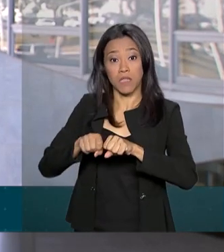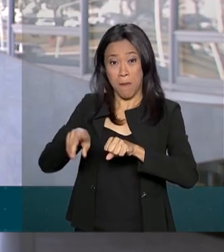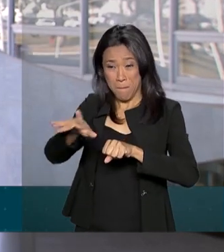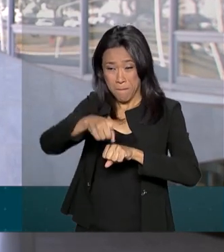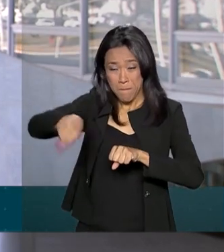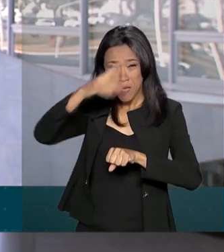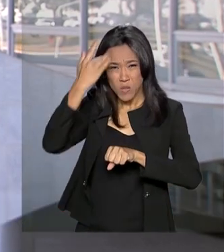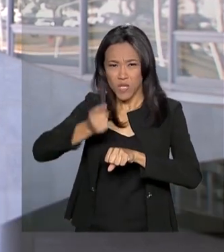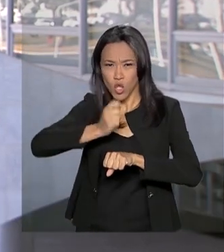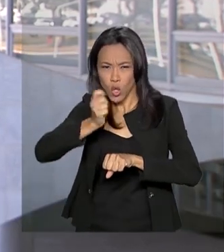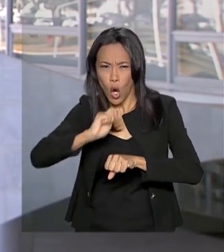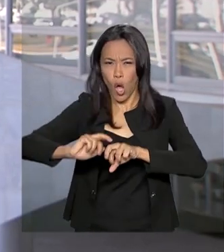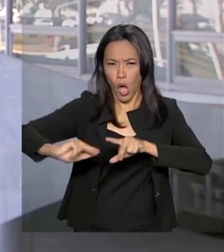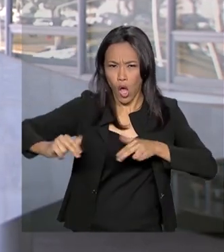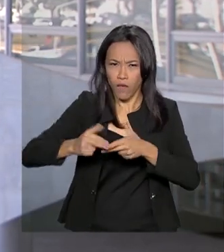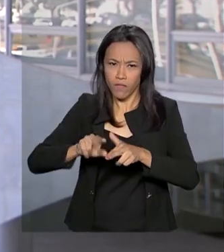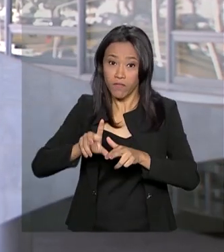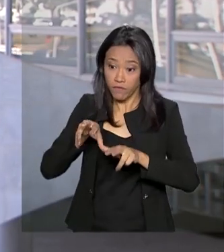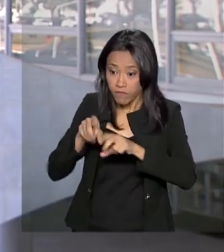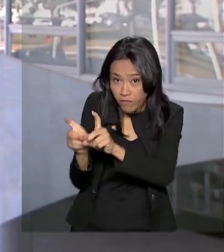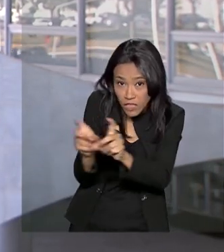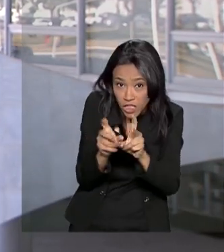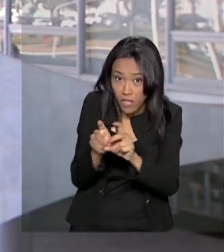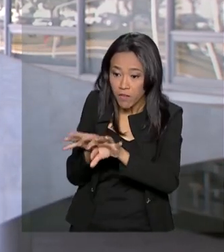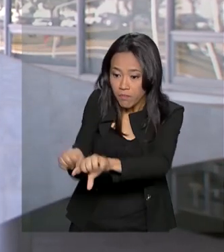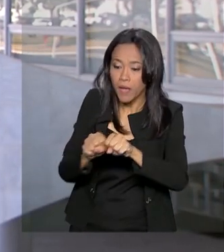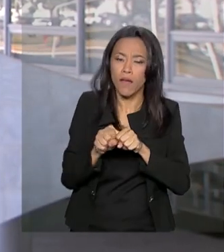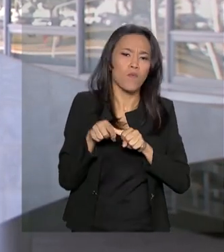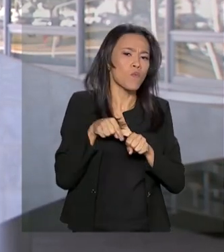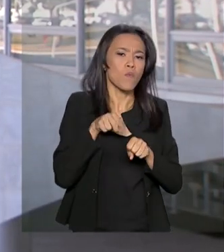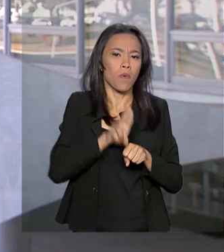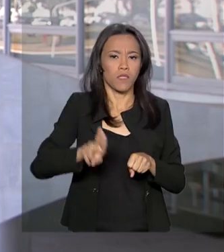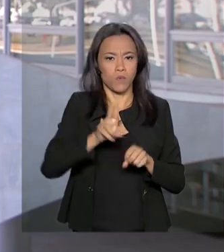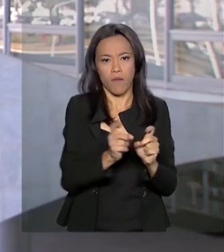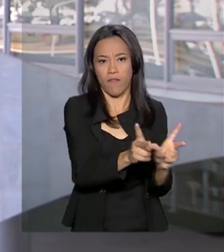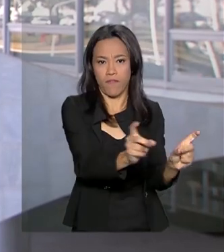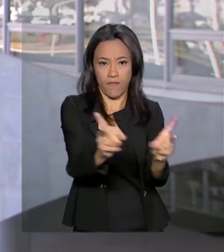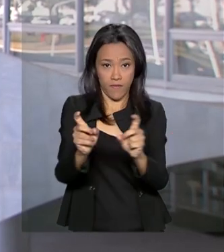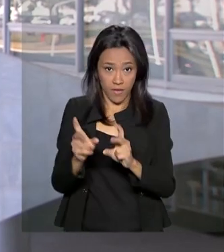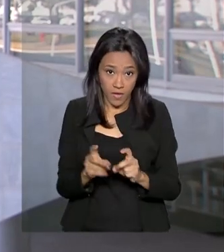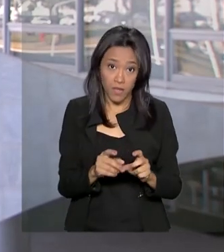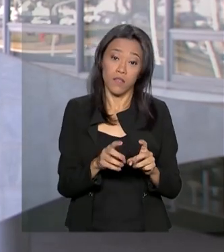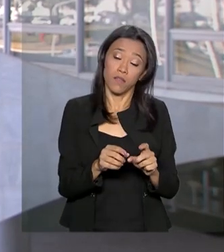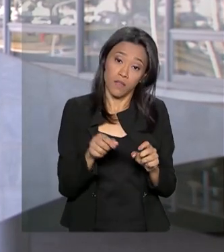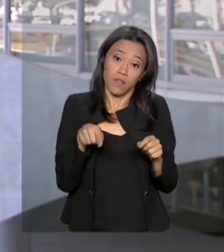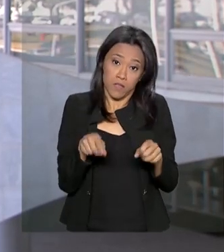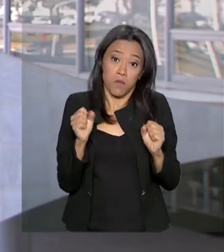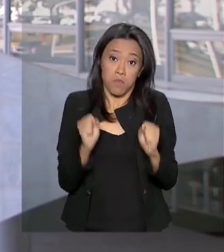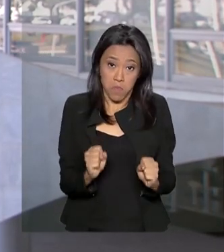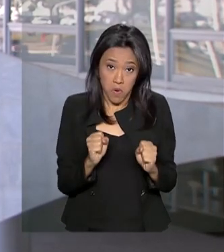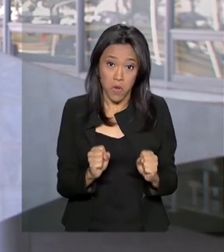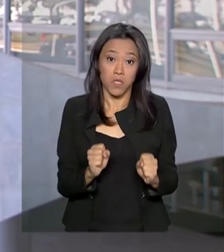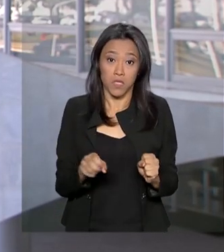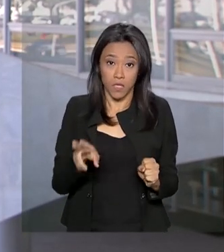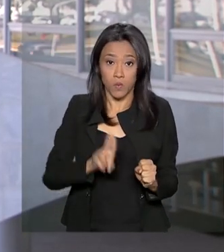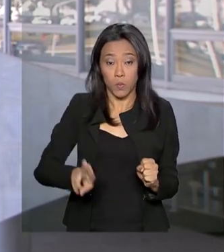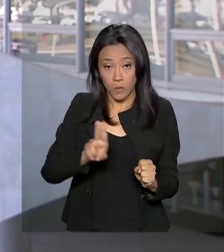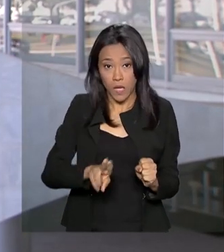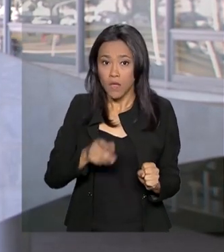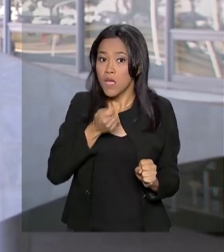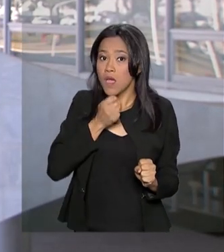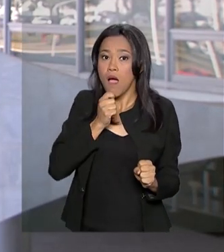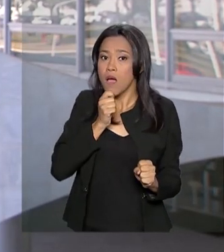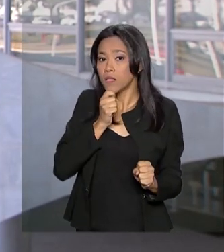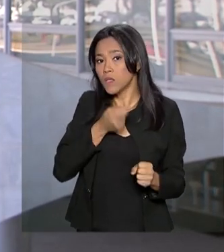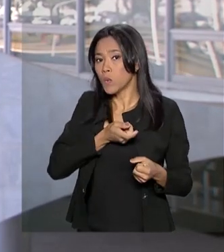forma mais rápida e que os recursos obtidos possam ser utilizados antes mesmo do trânsito em julgado, ou seja, da decisão